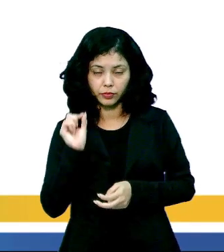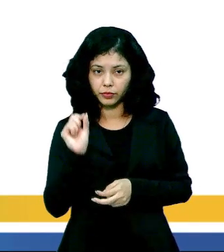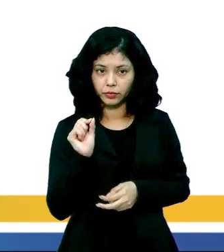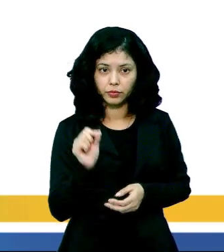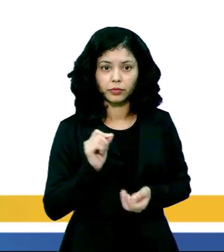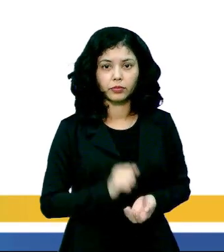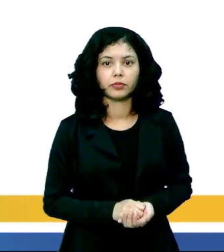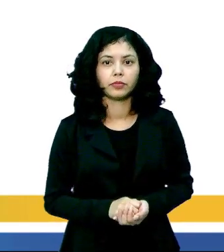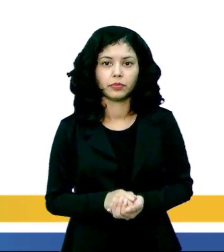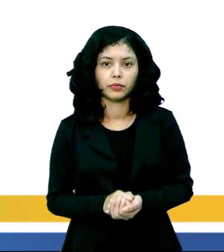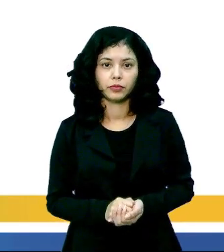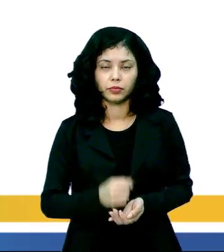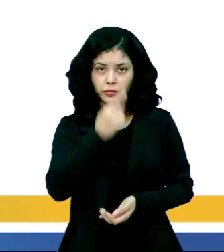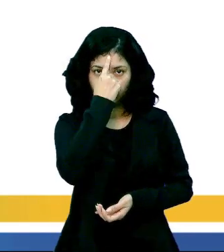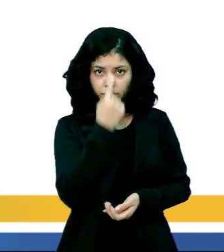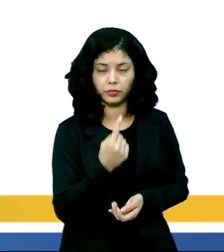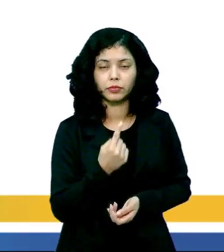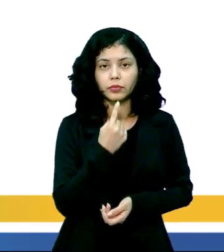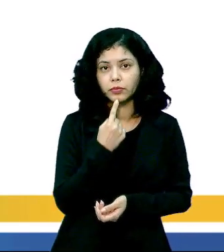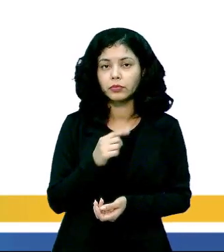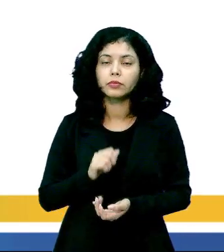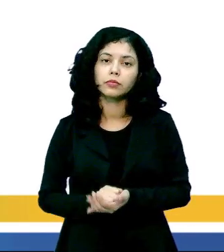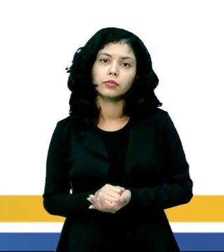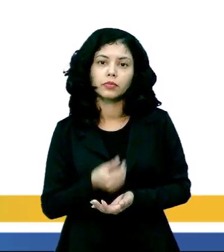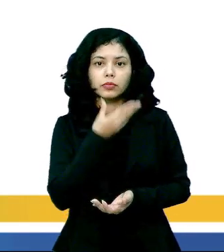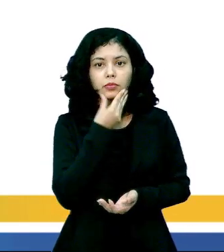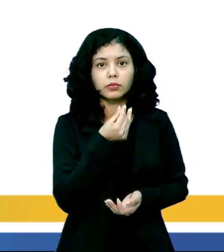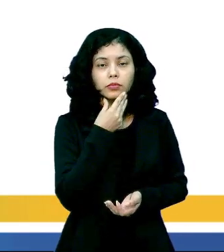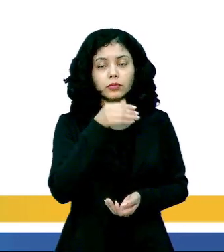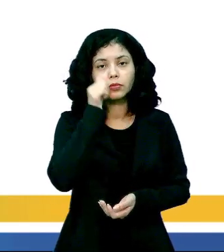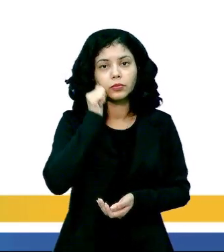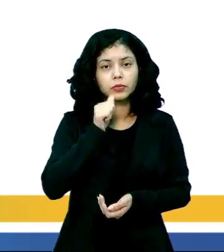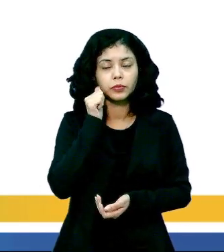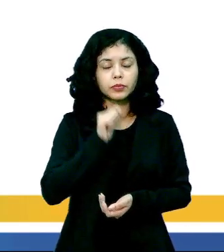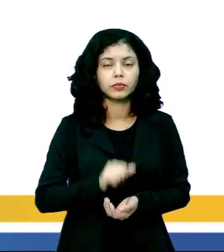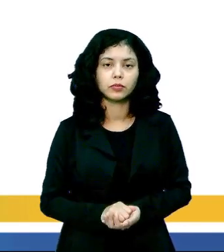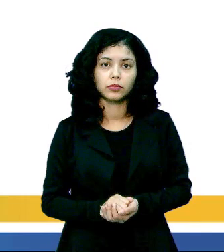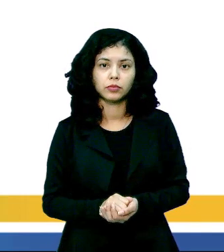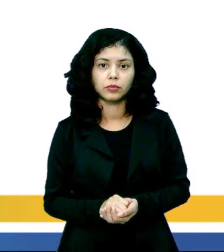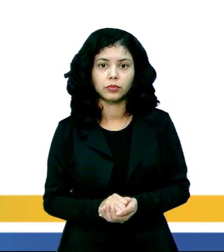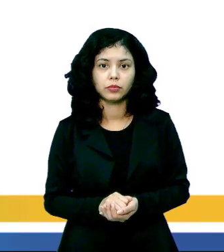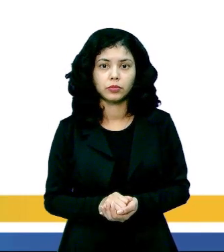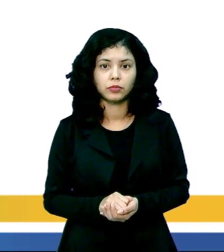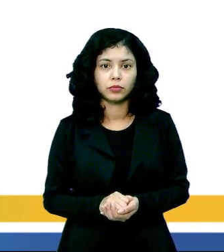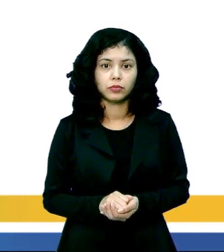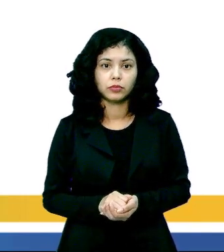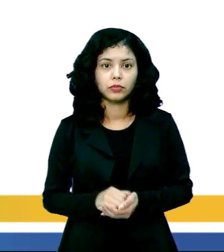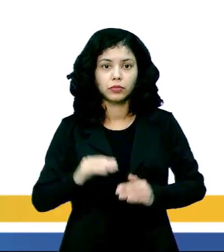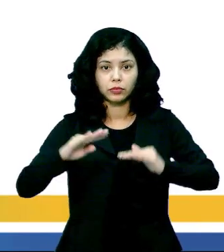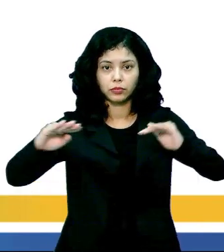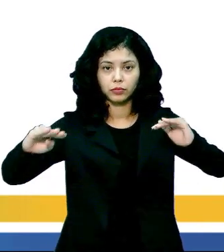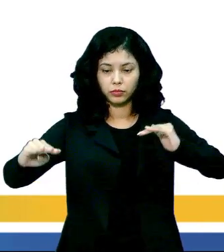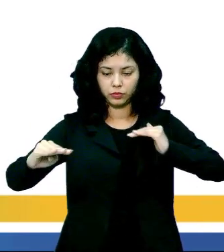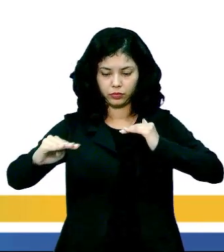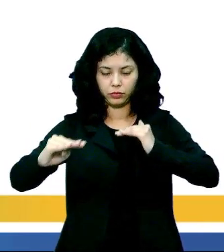que há nessa charge um homem e uma mulher. Então existe um abismo,